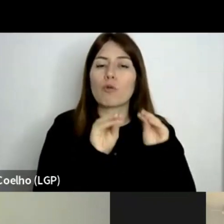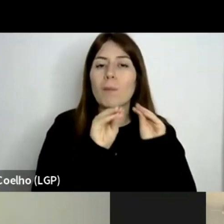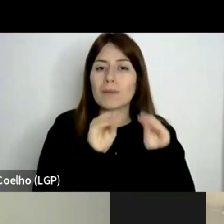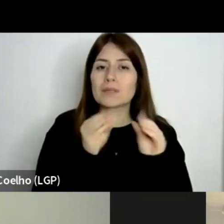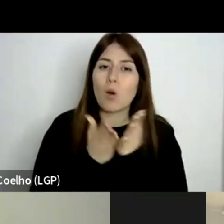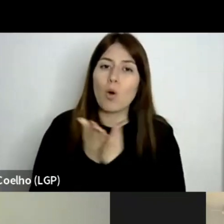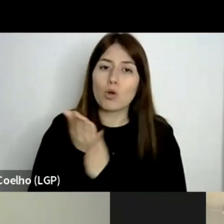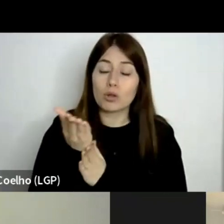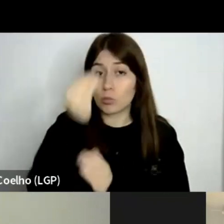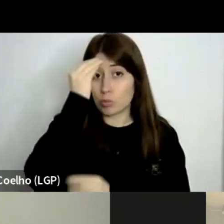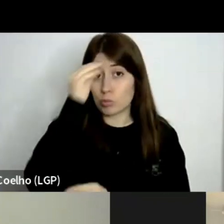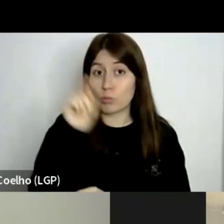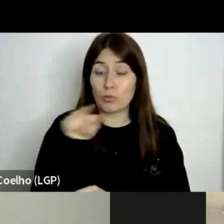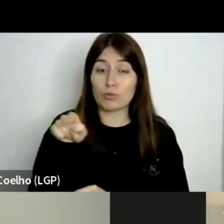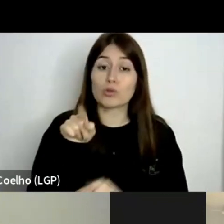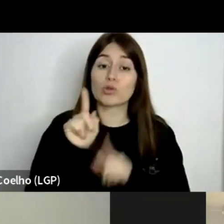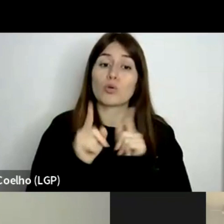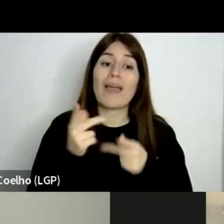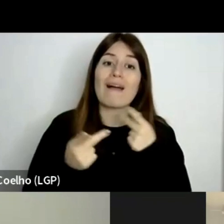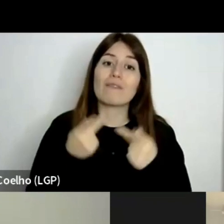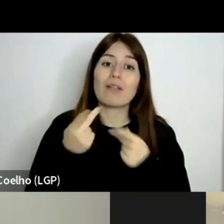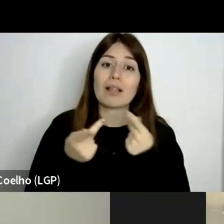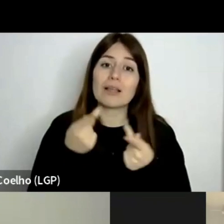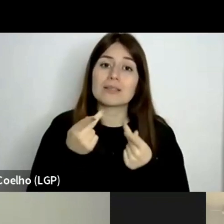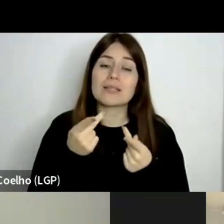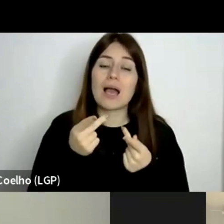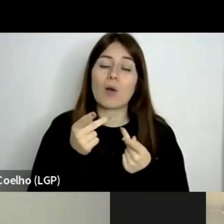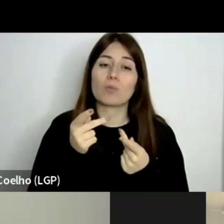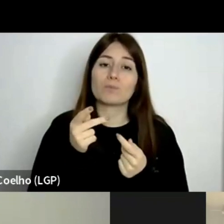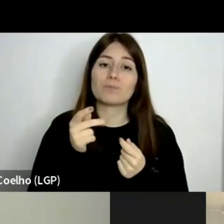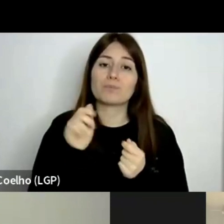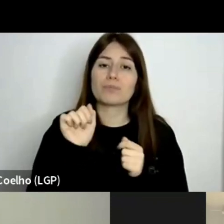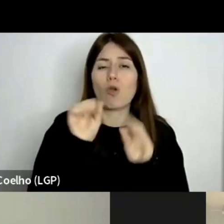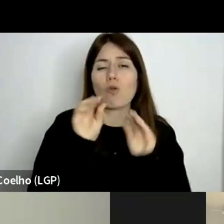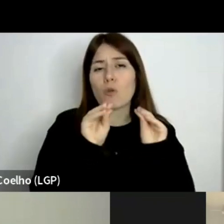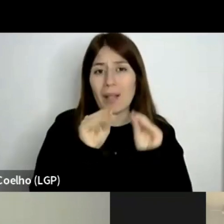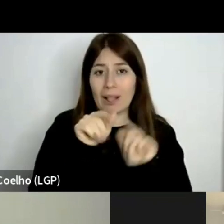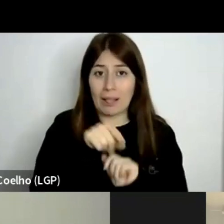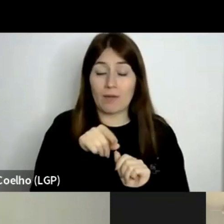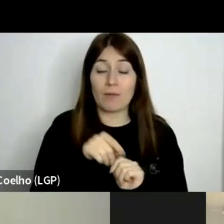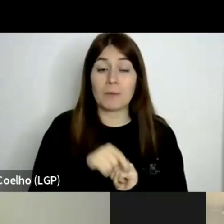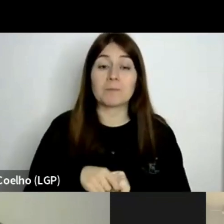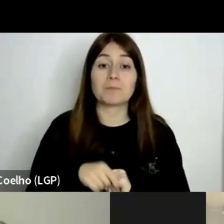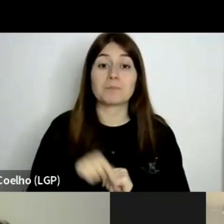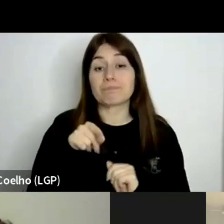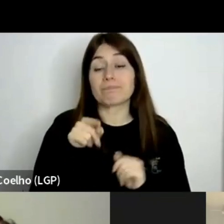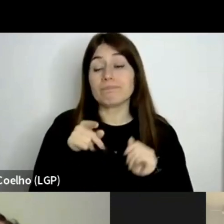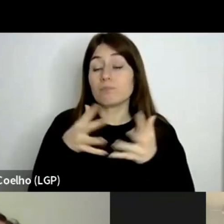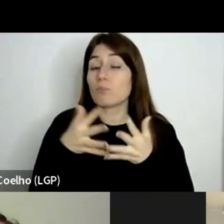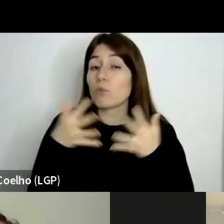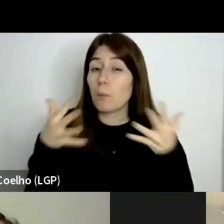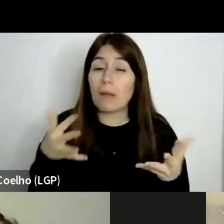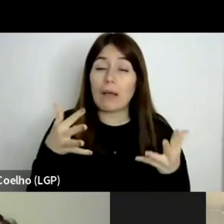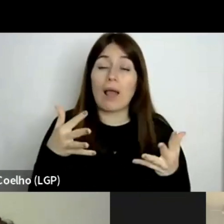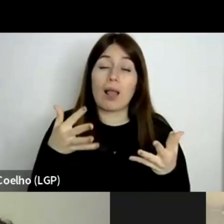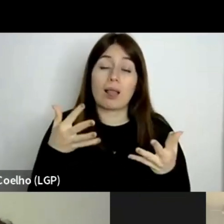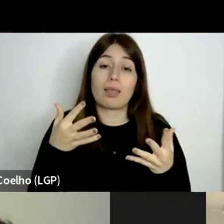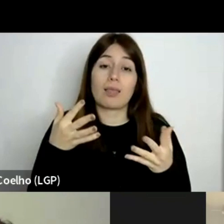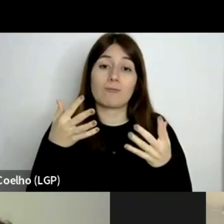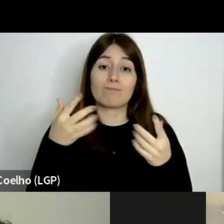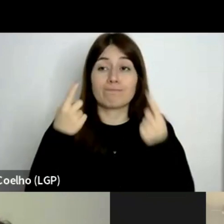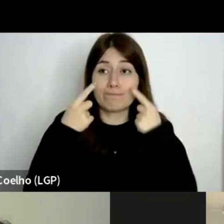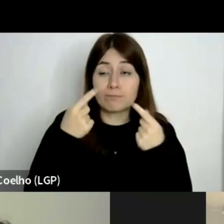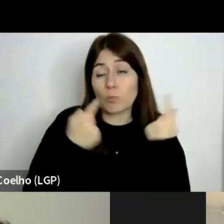pondo a tónica na avaliação formativa. Ora, houve uma grande contestação, mesmo entre os sindicatos a este